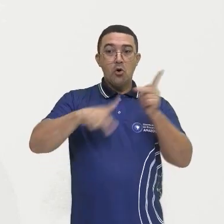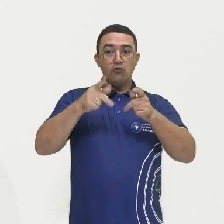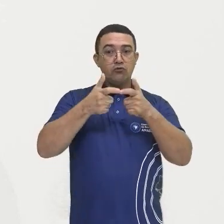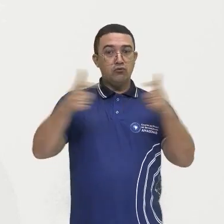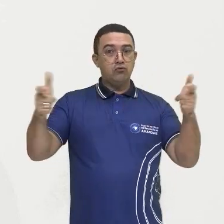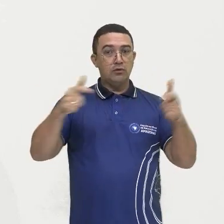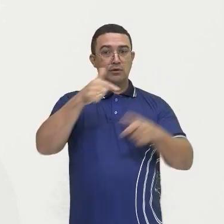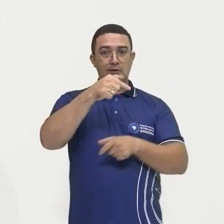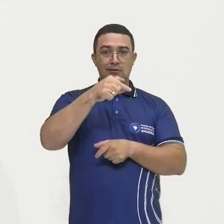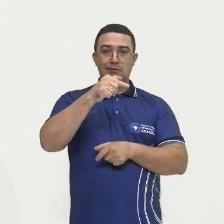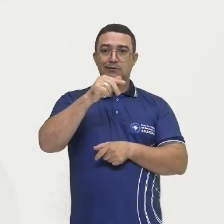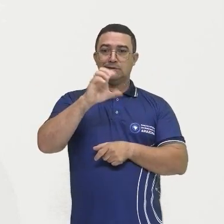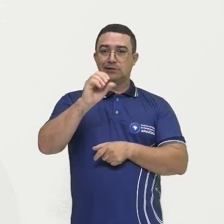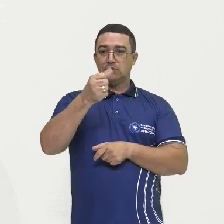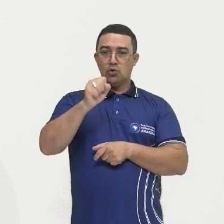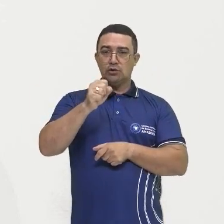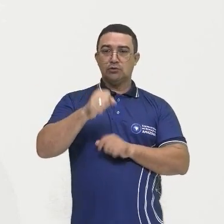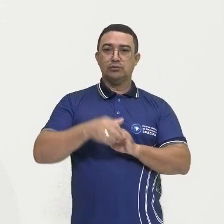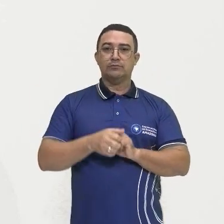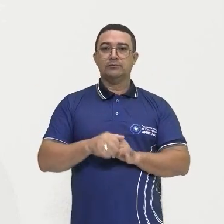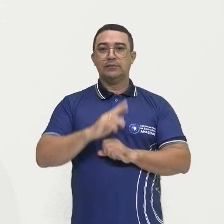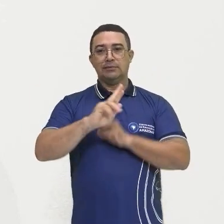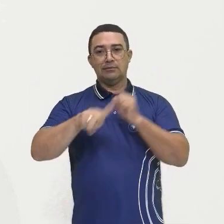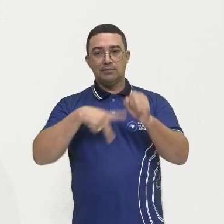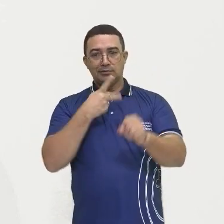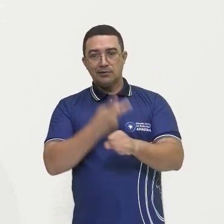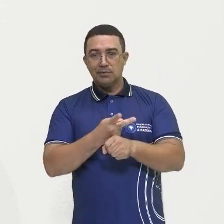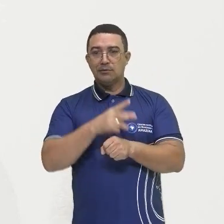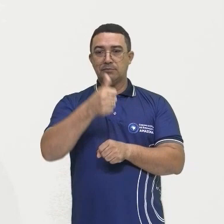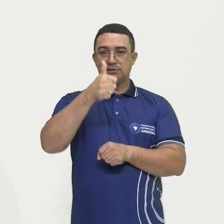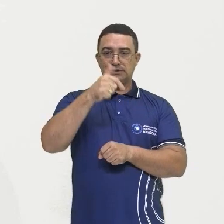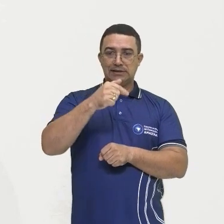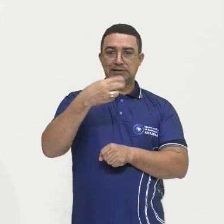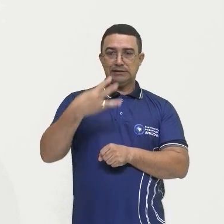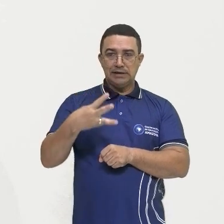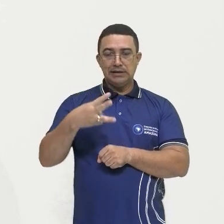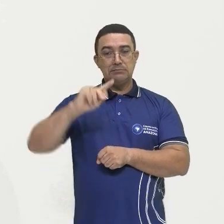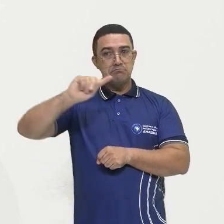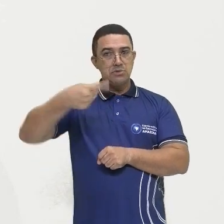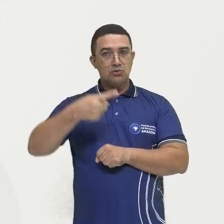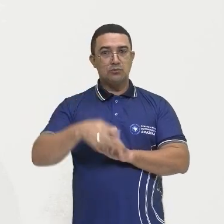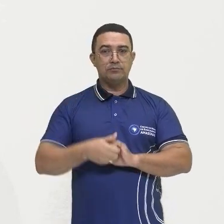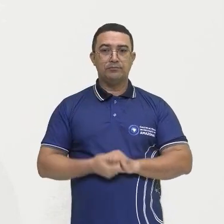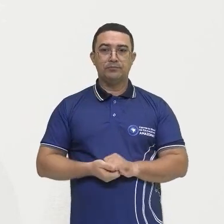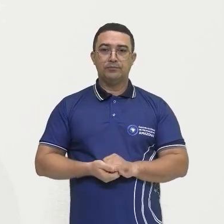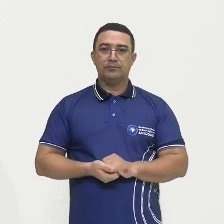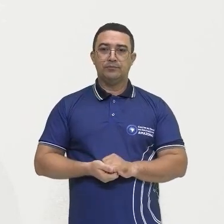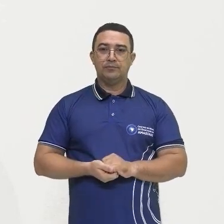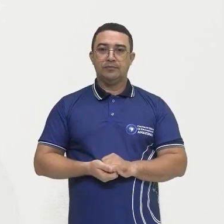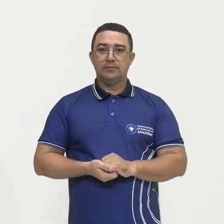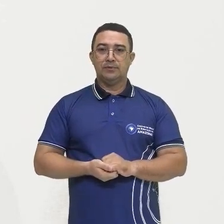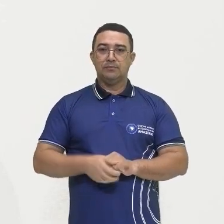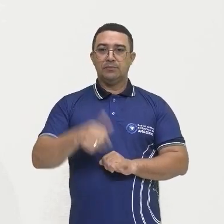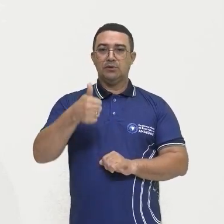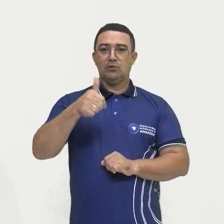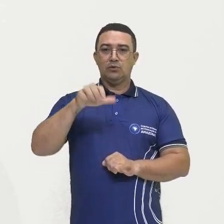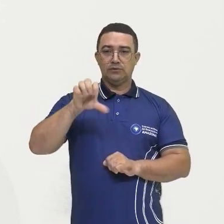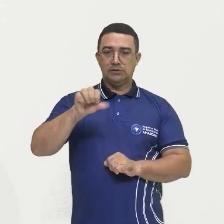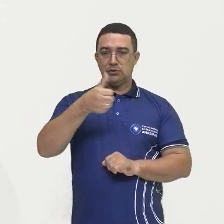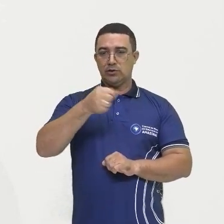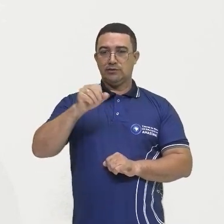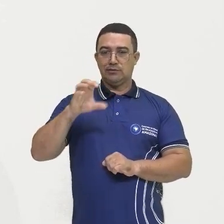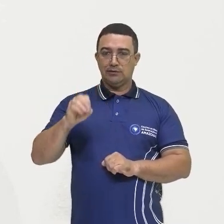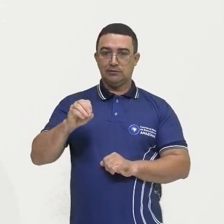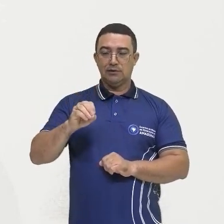708 mil, aí aqui 173 mil em Manaus, aqui na década de 80, mais de 1 milhão, 1